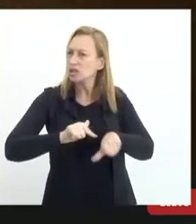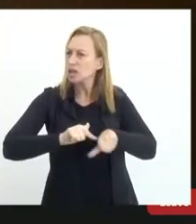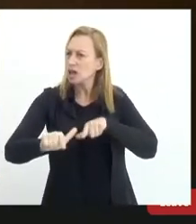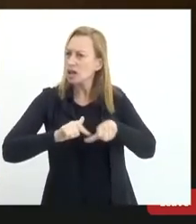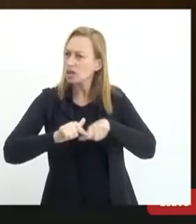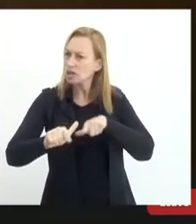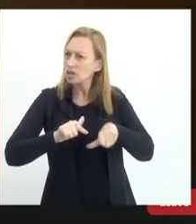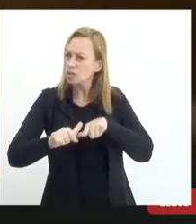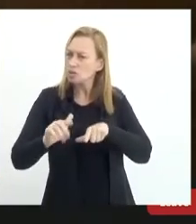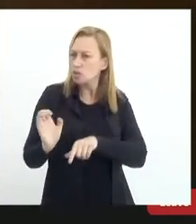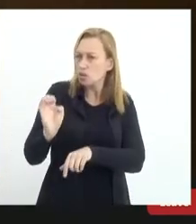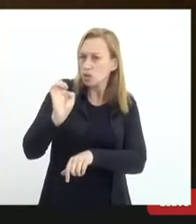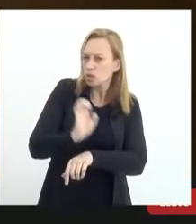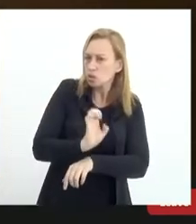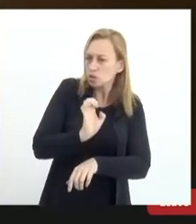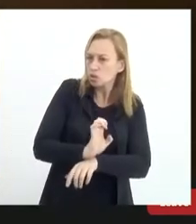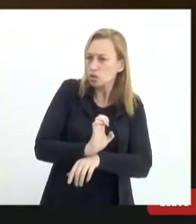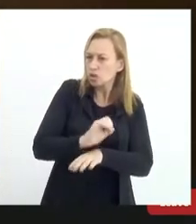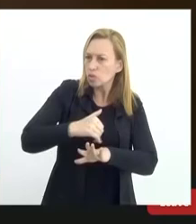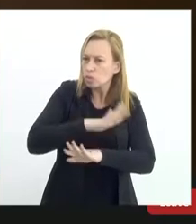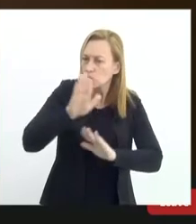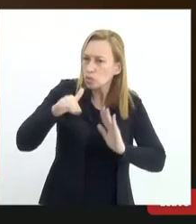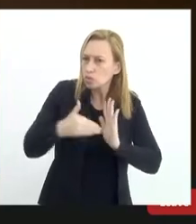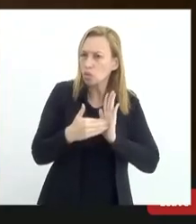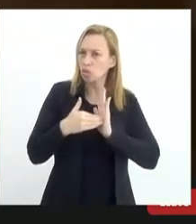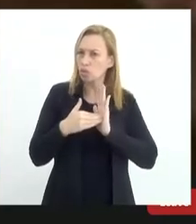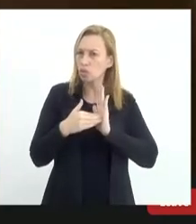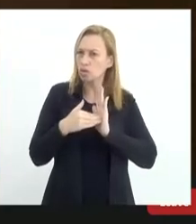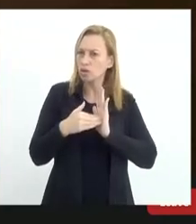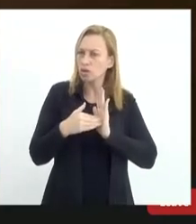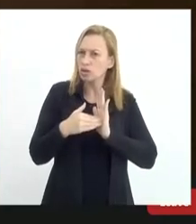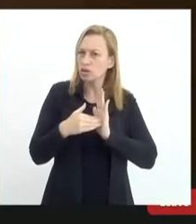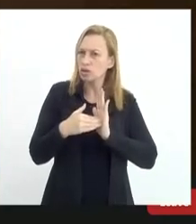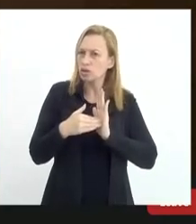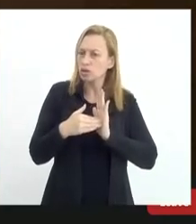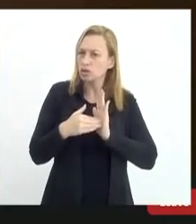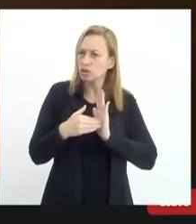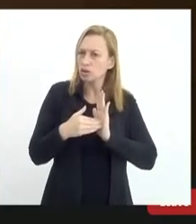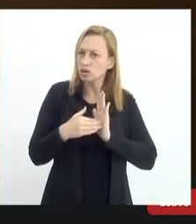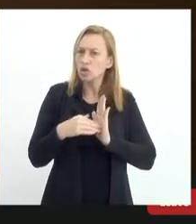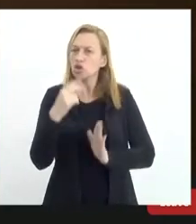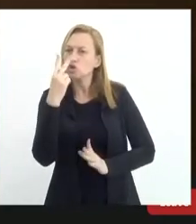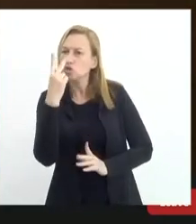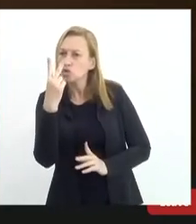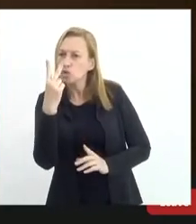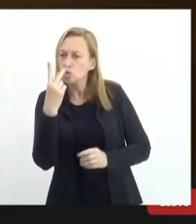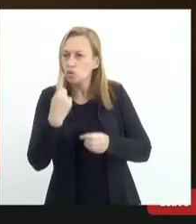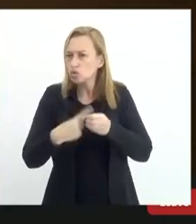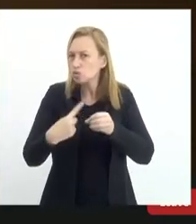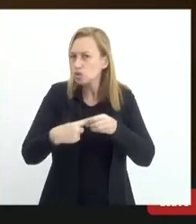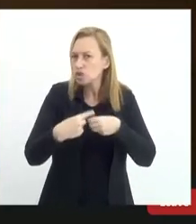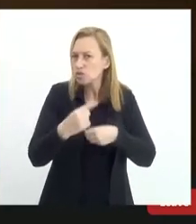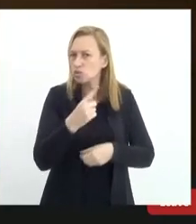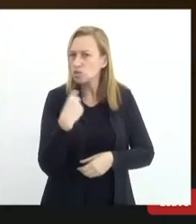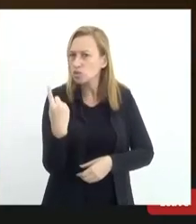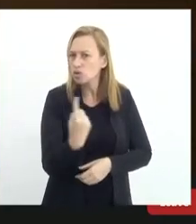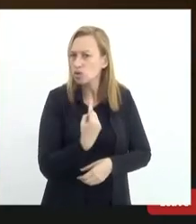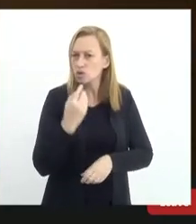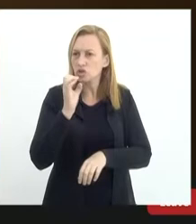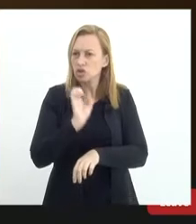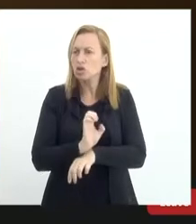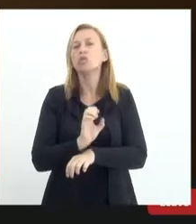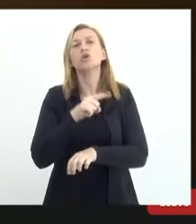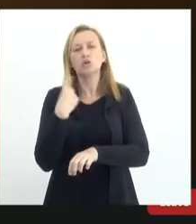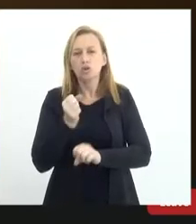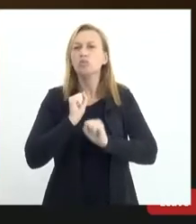o estado em um todo, nos 92 municípios de nosso estado, nós